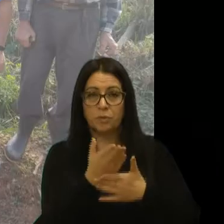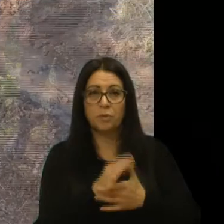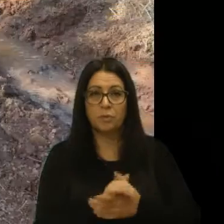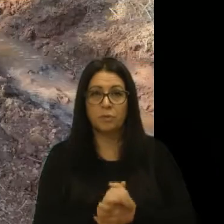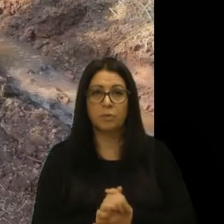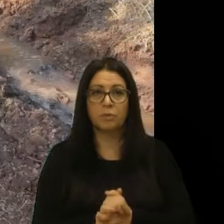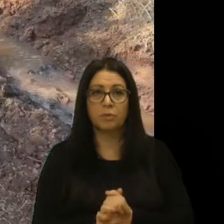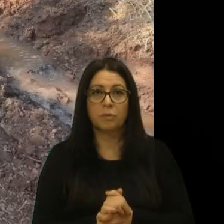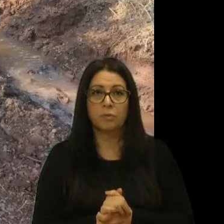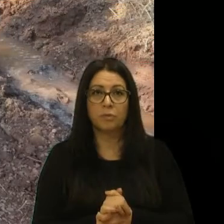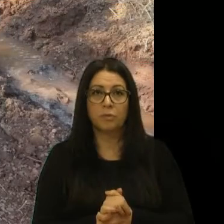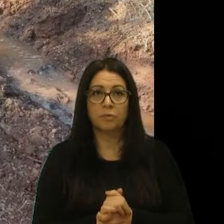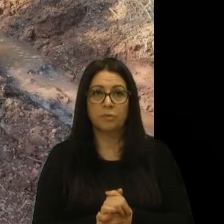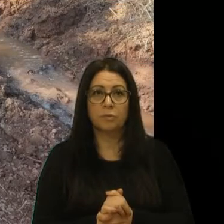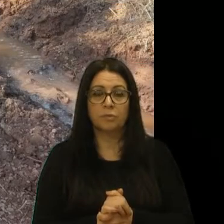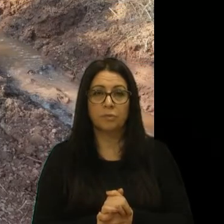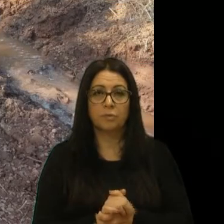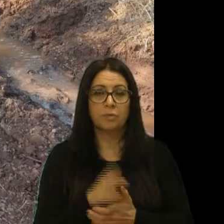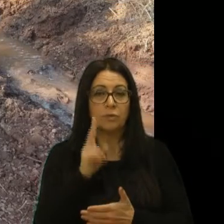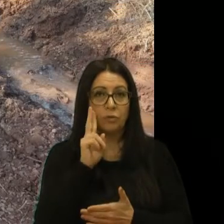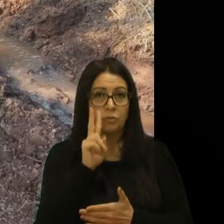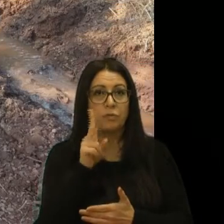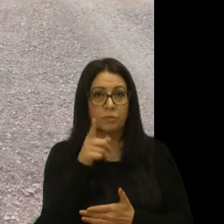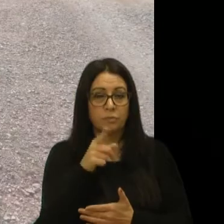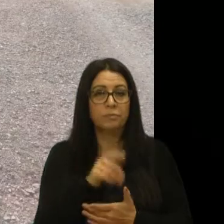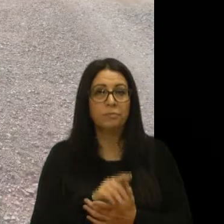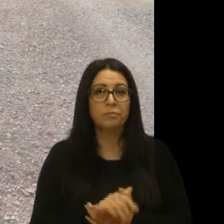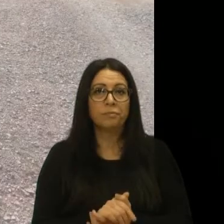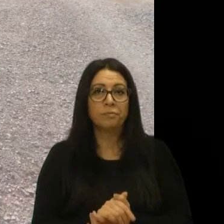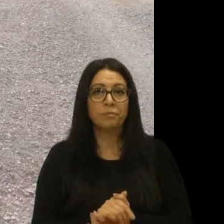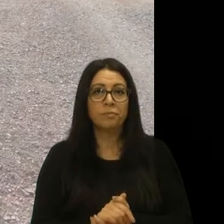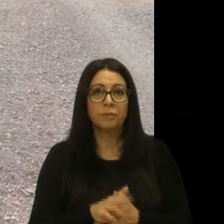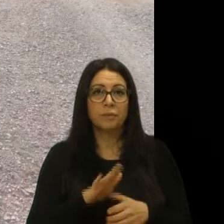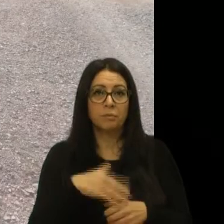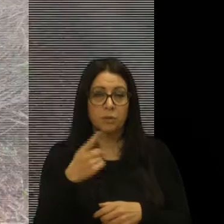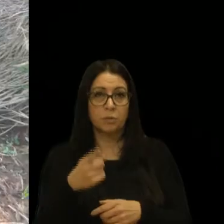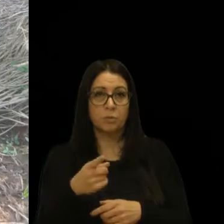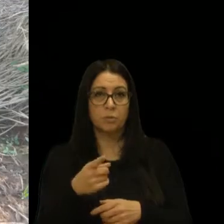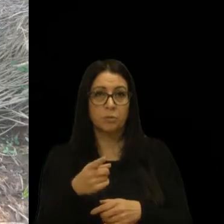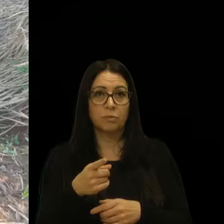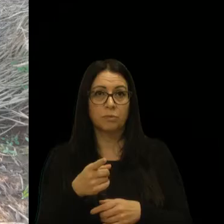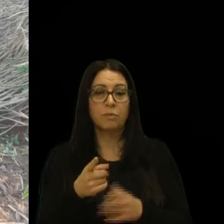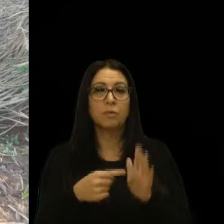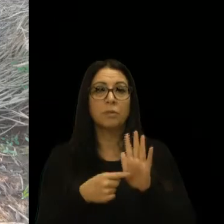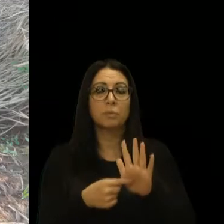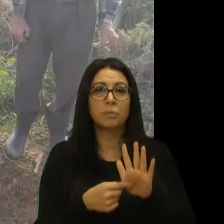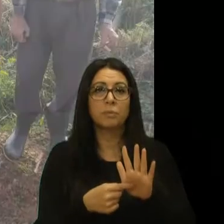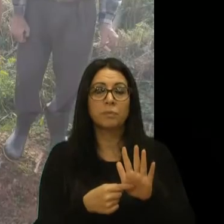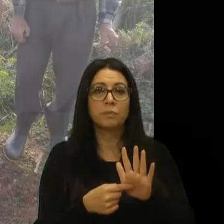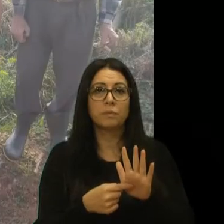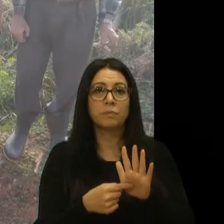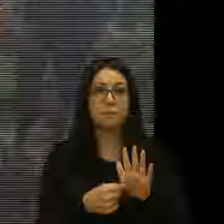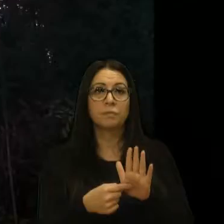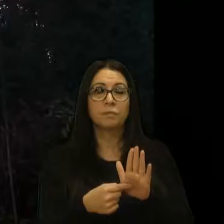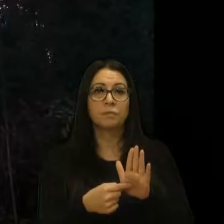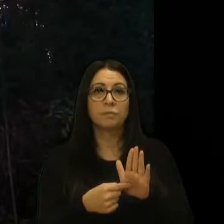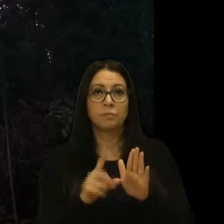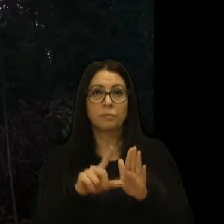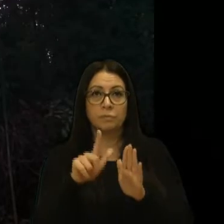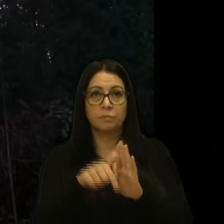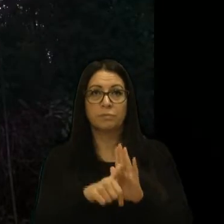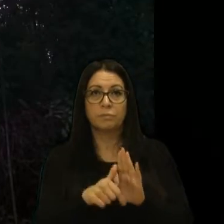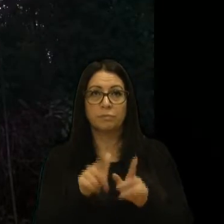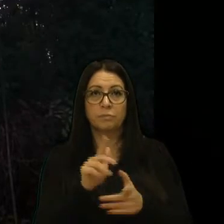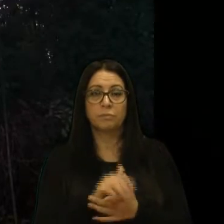desse, segundo que a gente, viu aí, e tem mais uma, que a gente vai mostrar, na sequência,